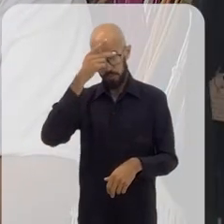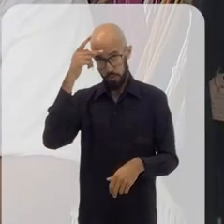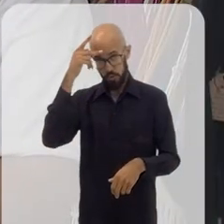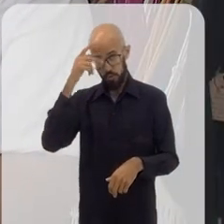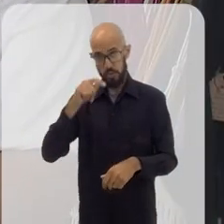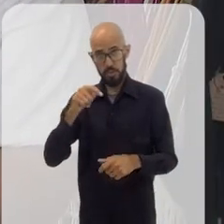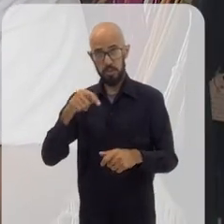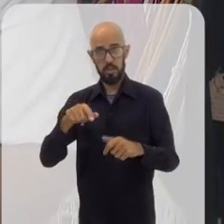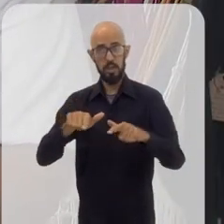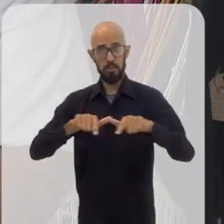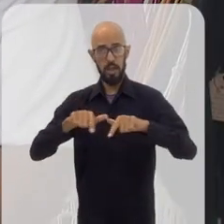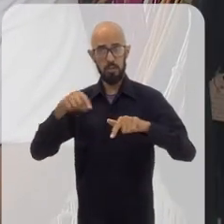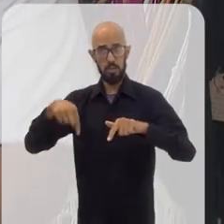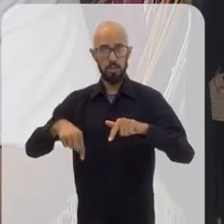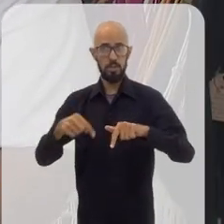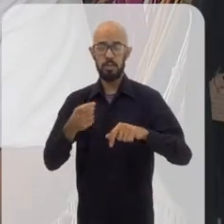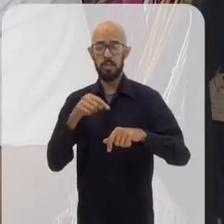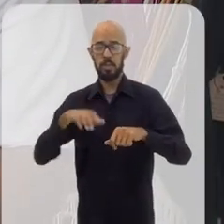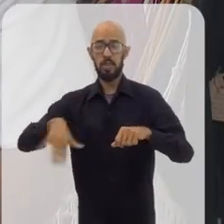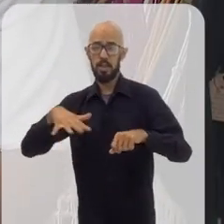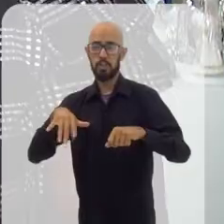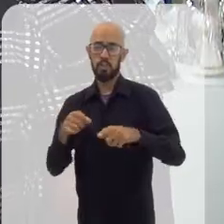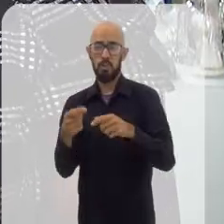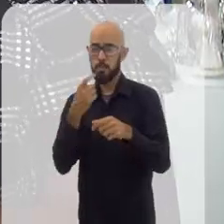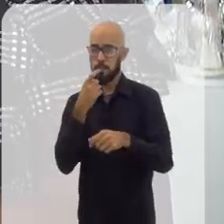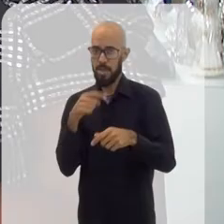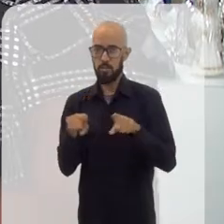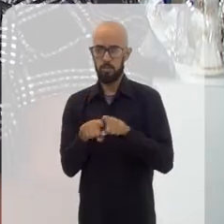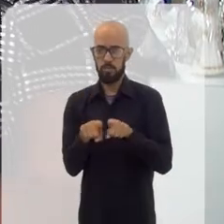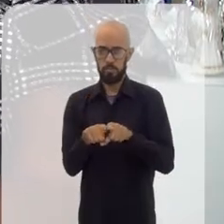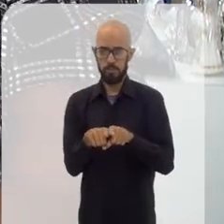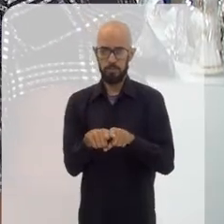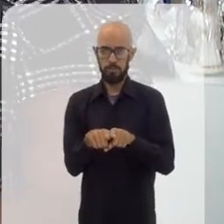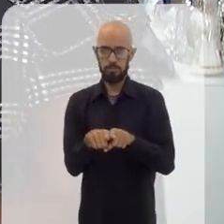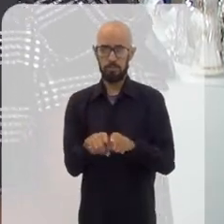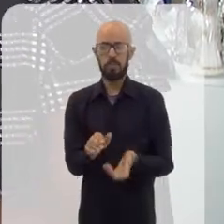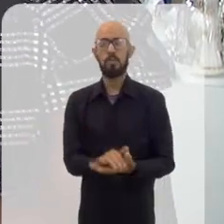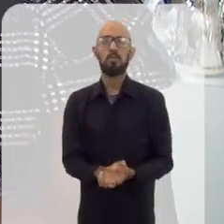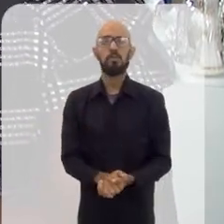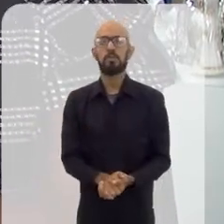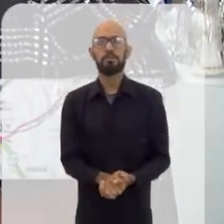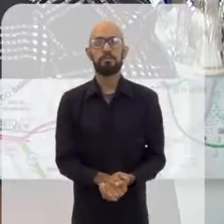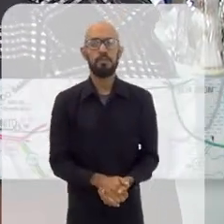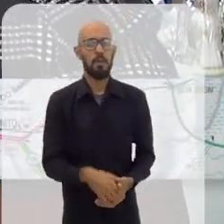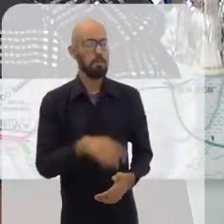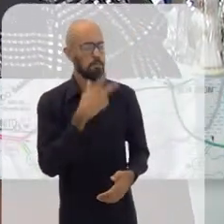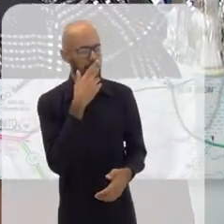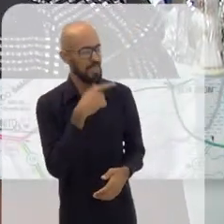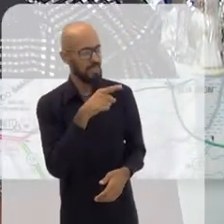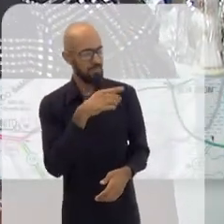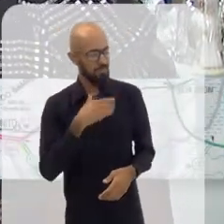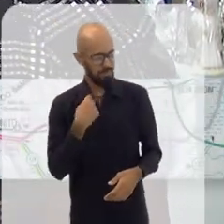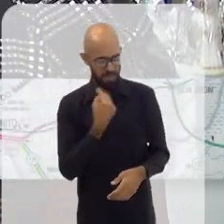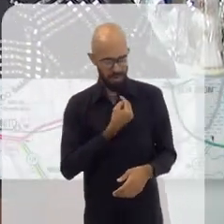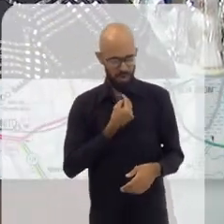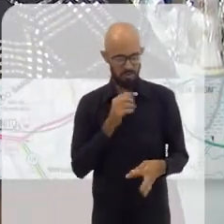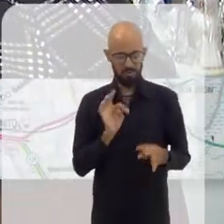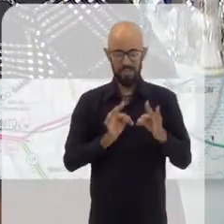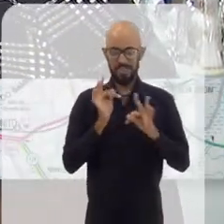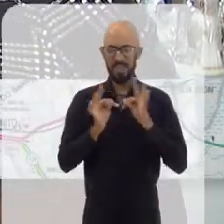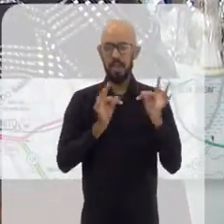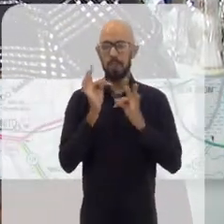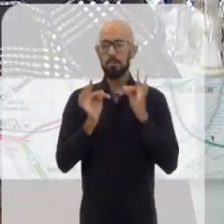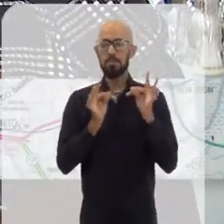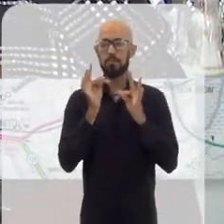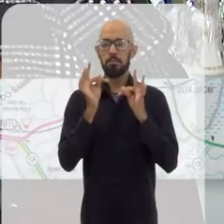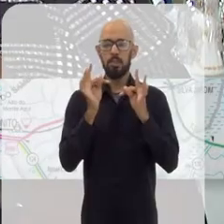tanto para os artesãos de Itaperuna como da região como um todo. Posso que fique à vontade, uma terapia, para mim